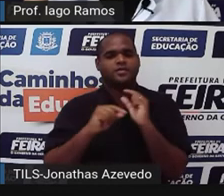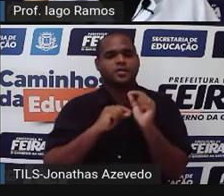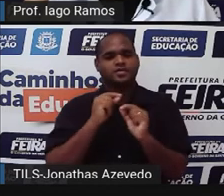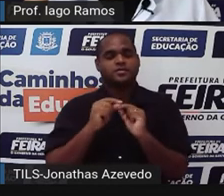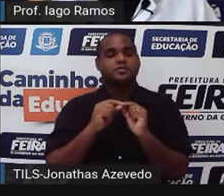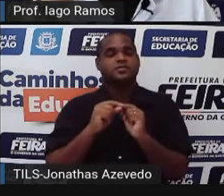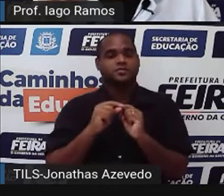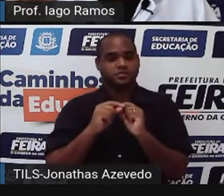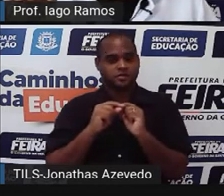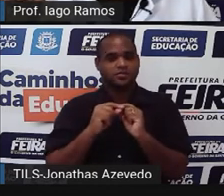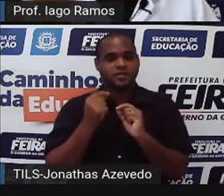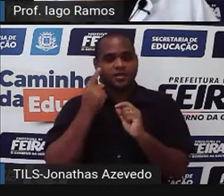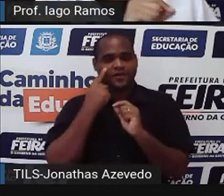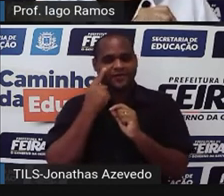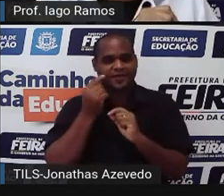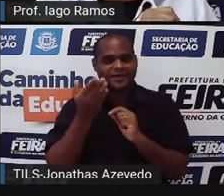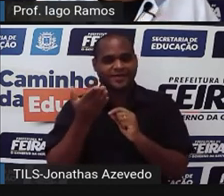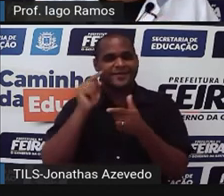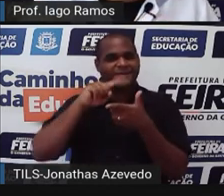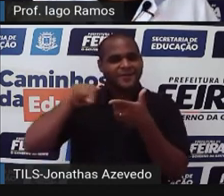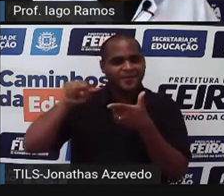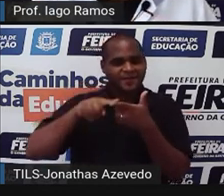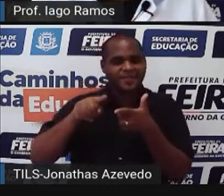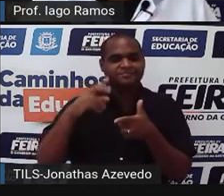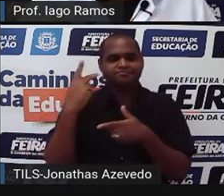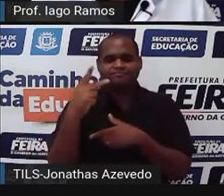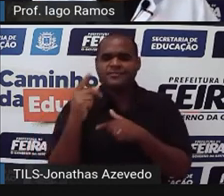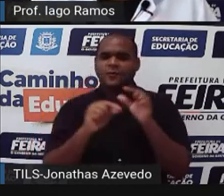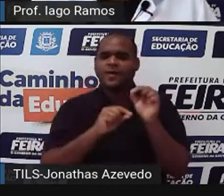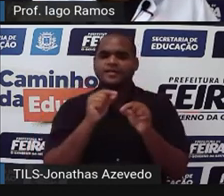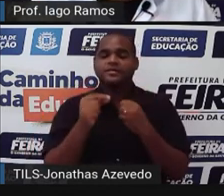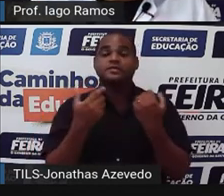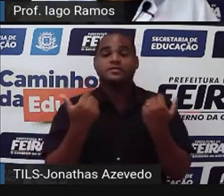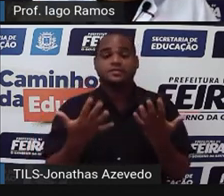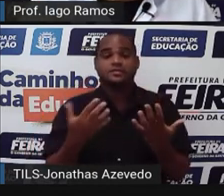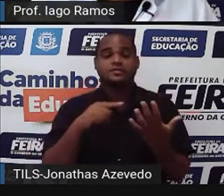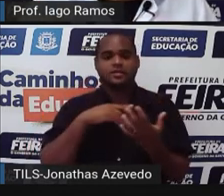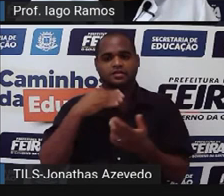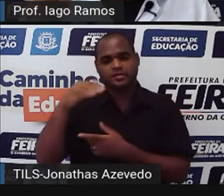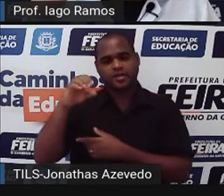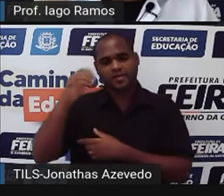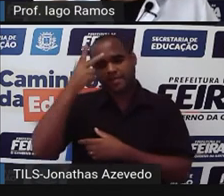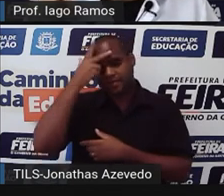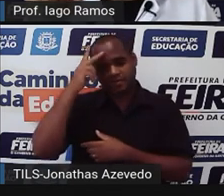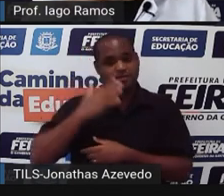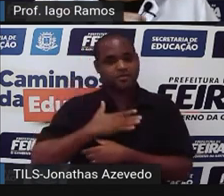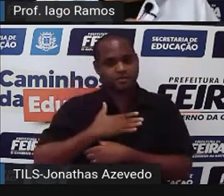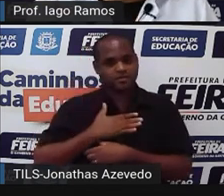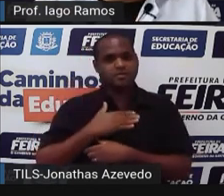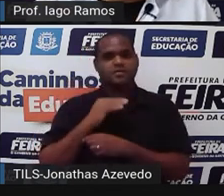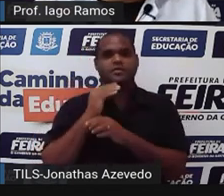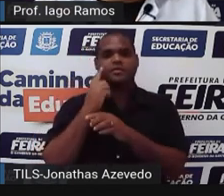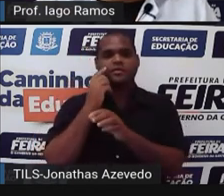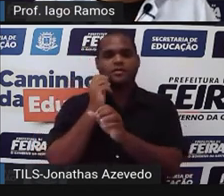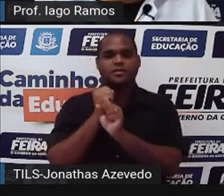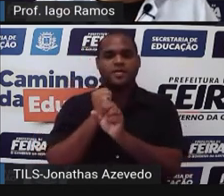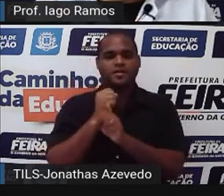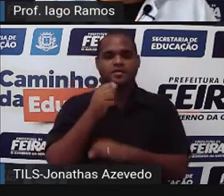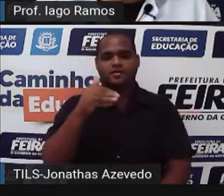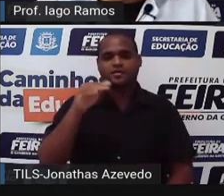aí a gente vê ali no probleminha, na situação, que são dez pessoas. Então naquele espaço a gente vai botar um dez.